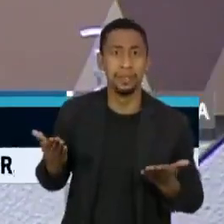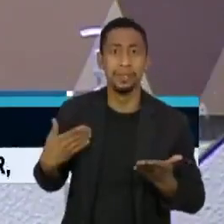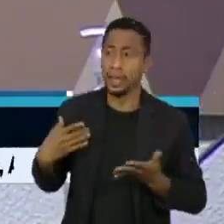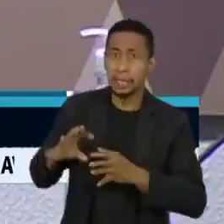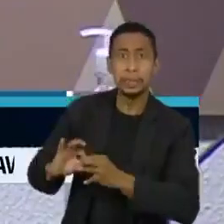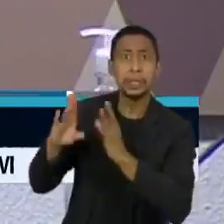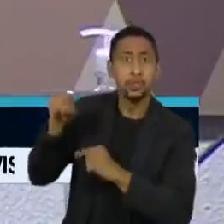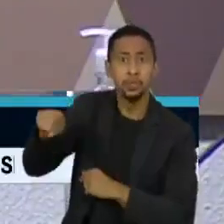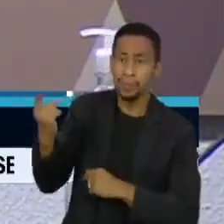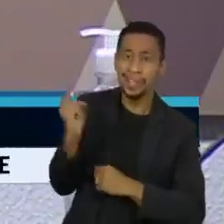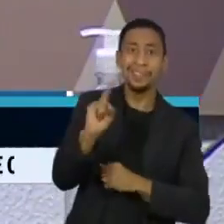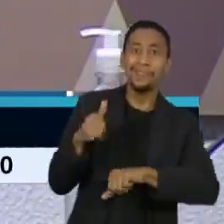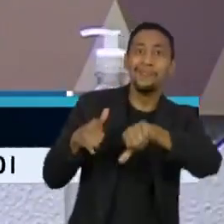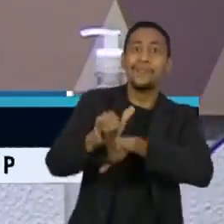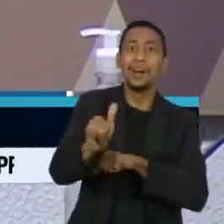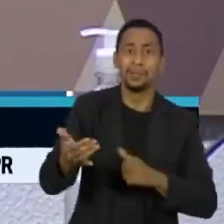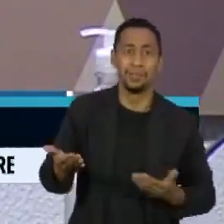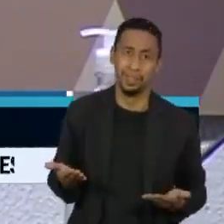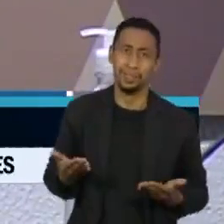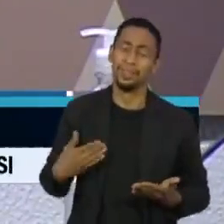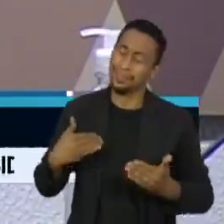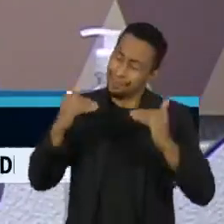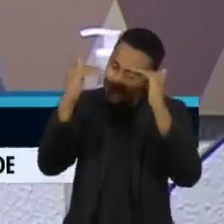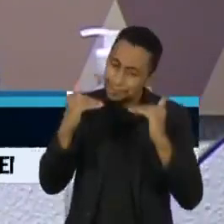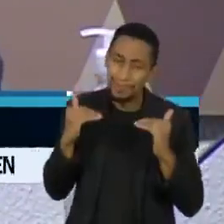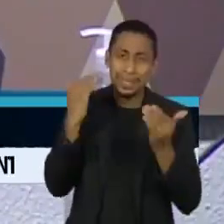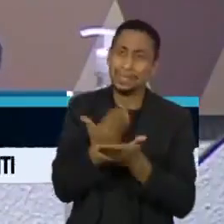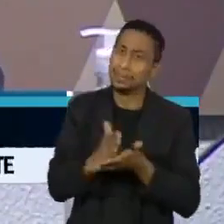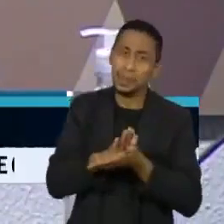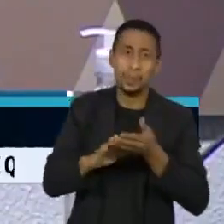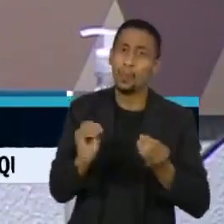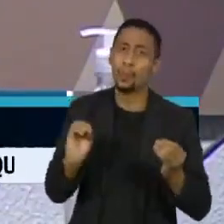silêncio a alguma coisa que o autoincriminasse. Por isso,